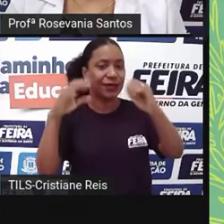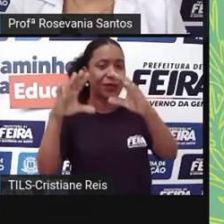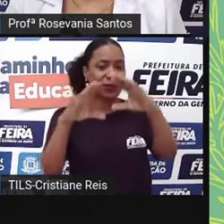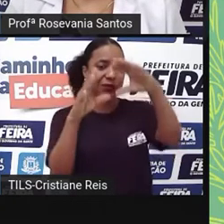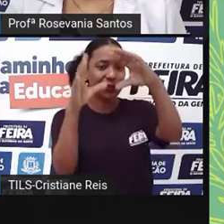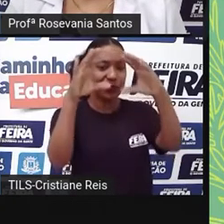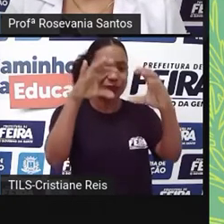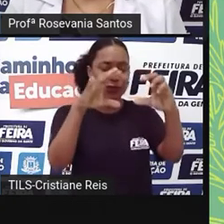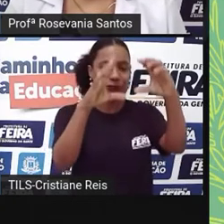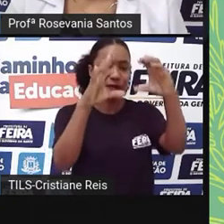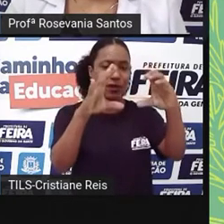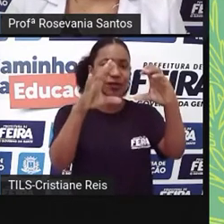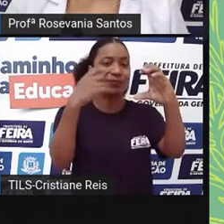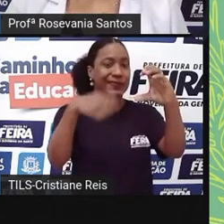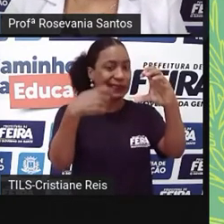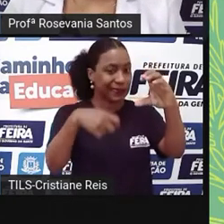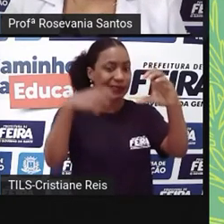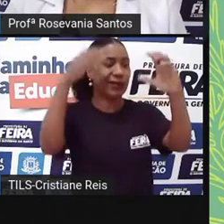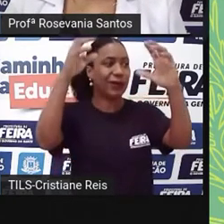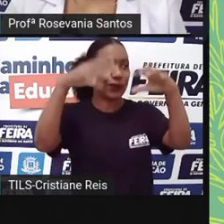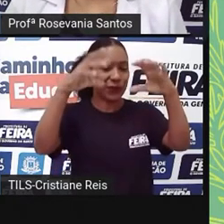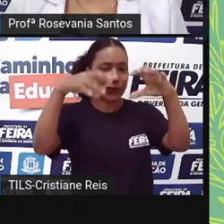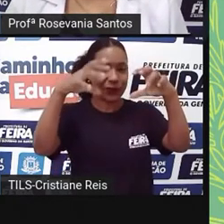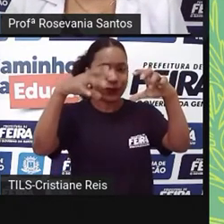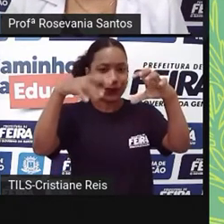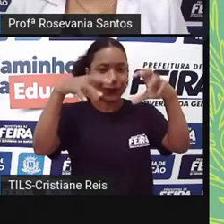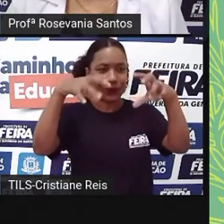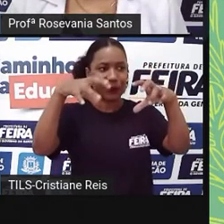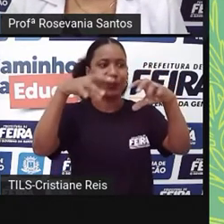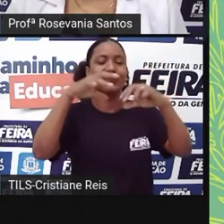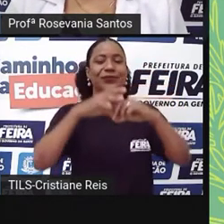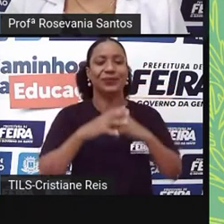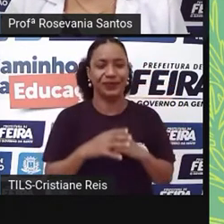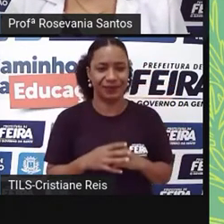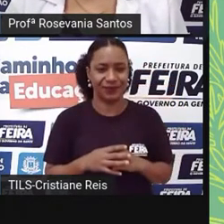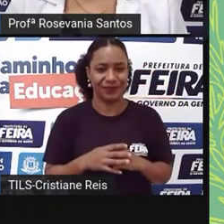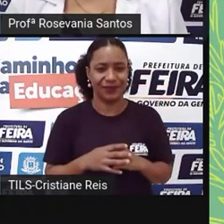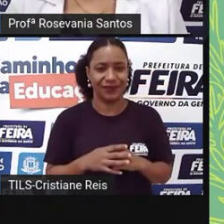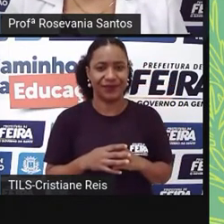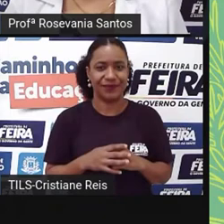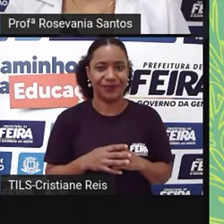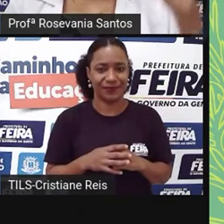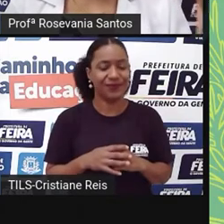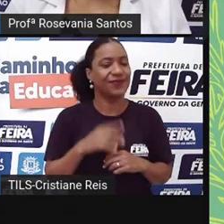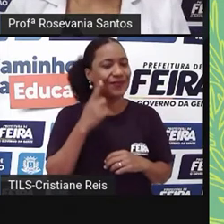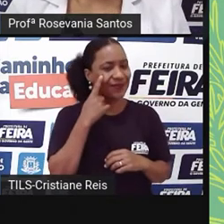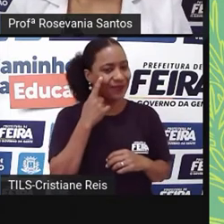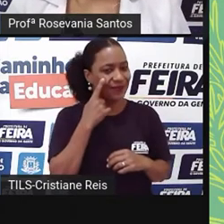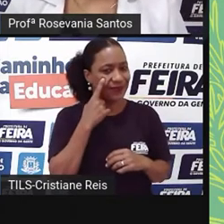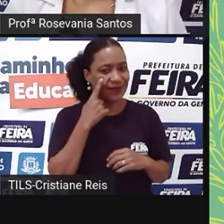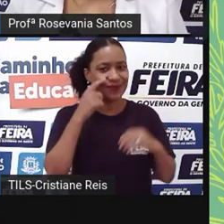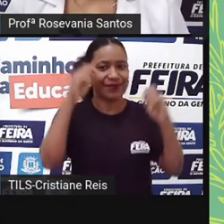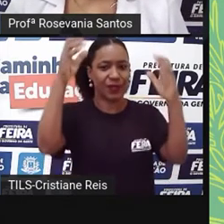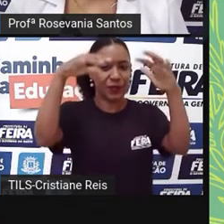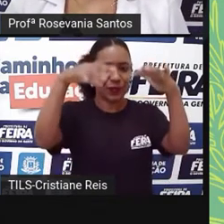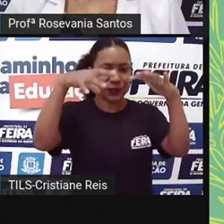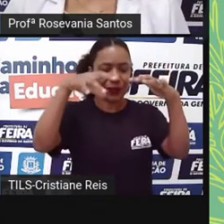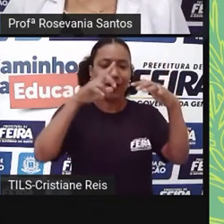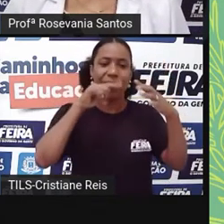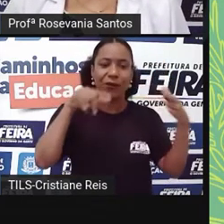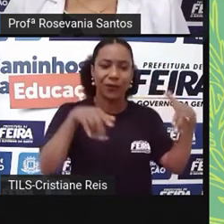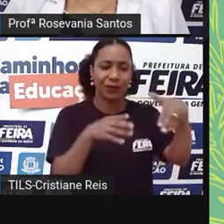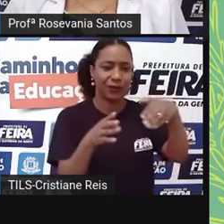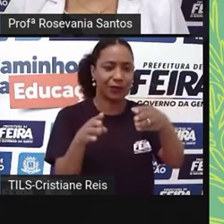que venha chover, para que venha limitar os rios, no caso, que vão também desaguar no rio Amazonas.